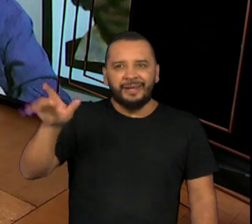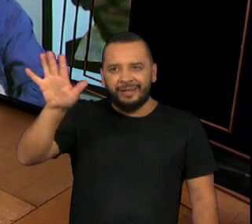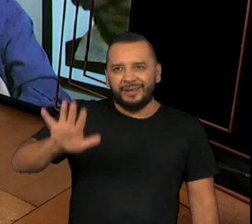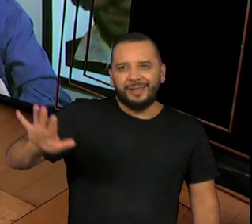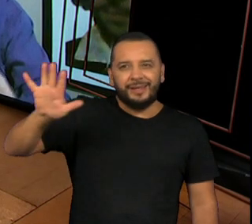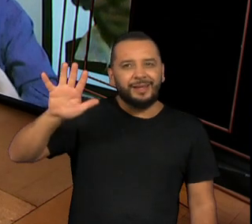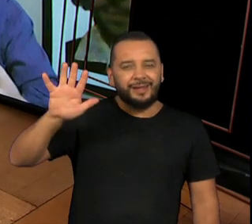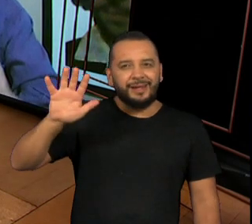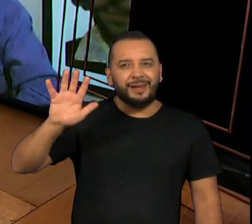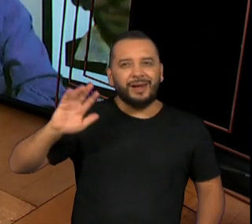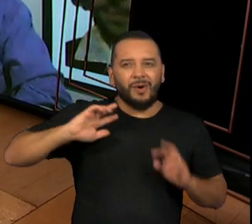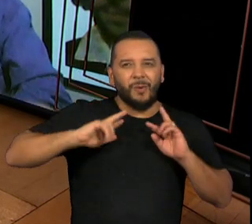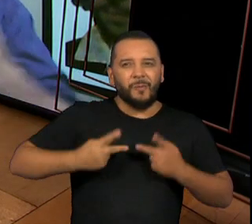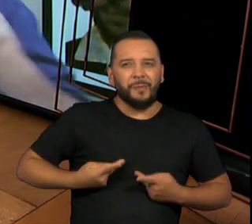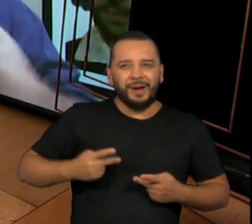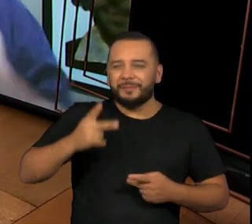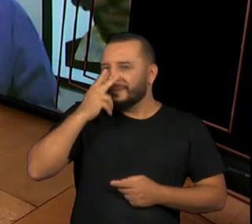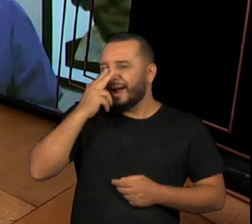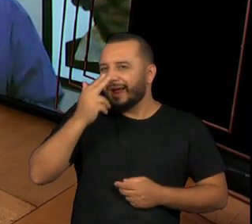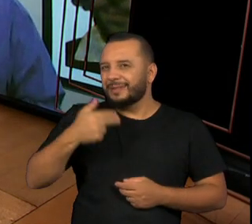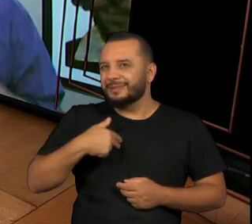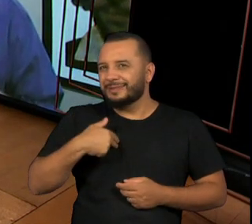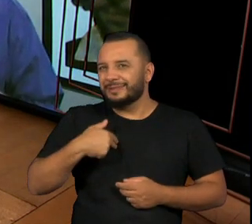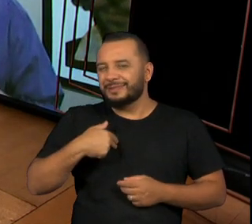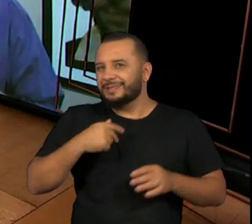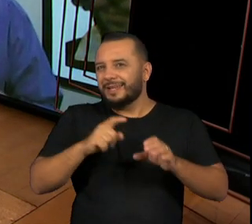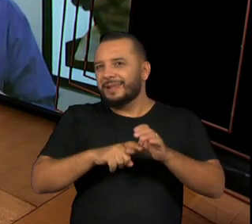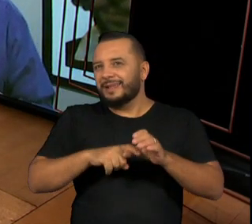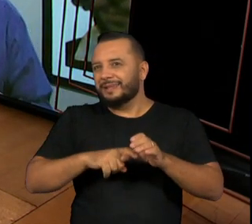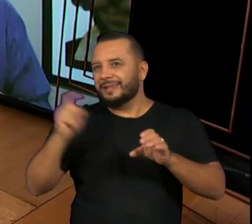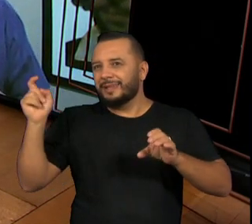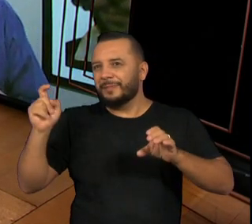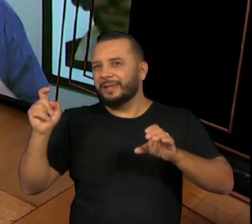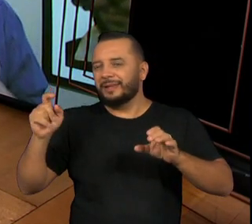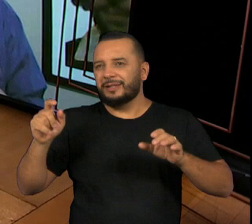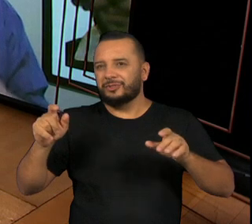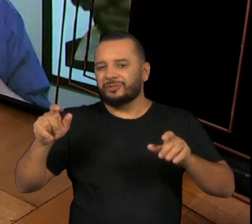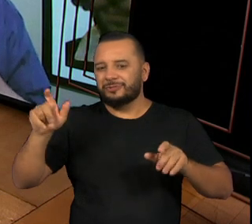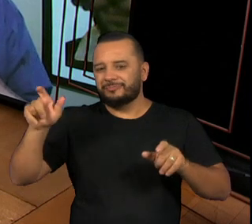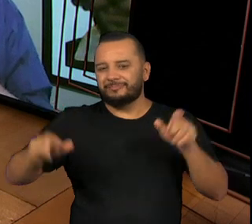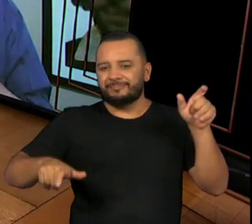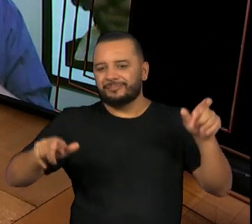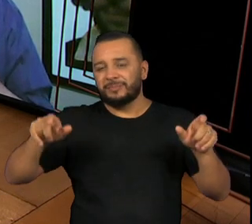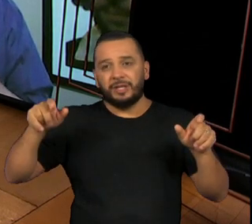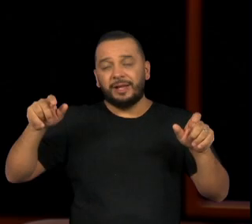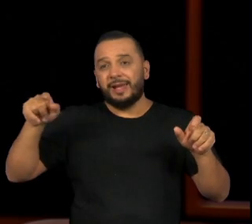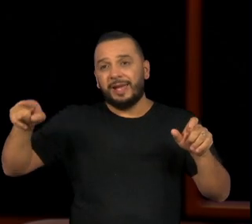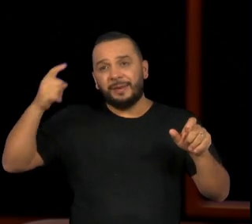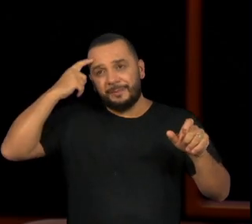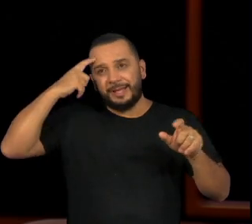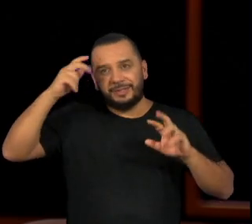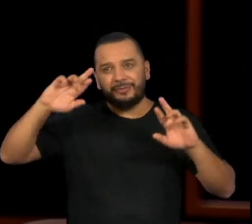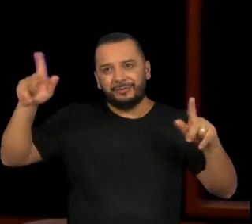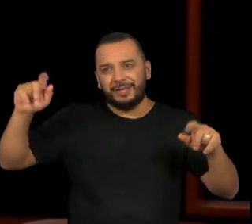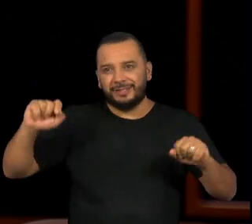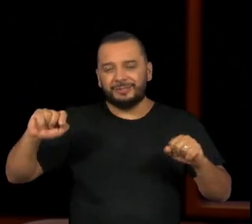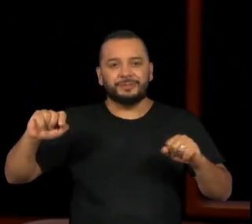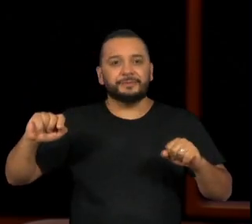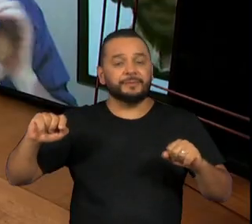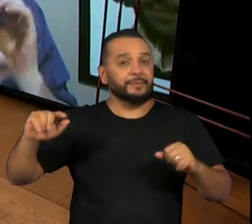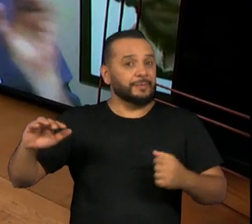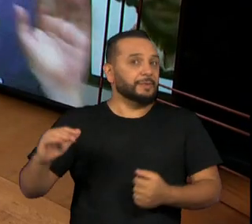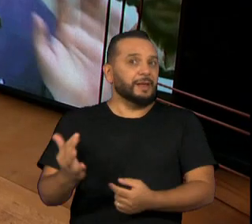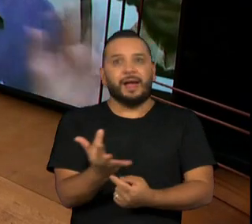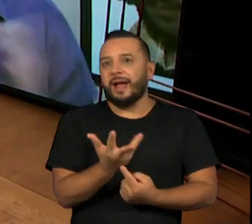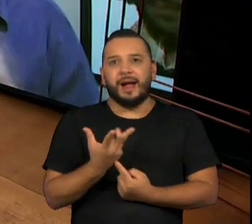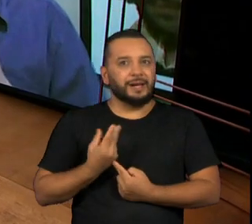maneira independente até do que ele pensa, né? Ele consegue fazer com que a arte seja uma coisa que